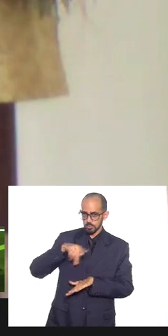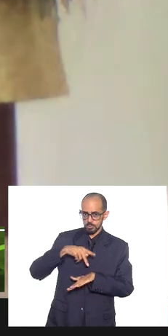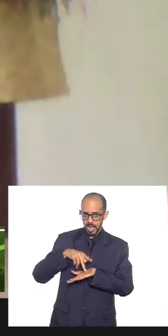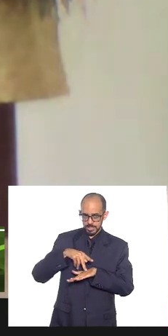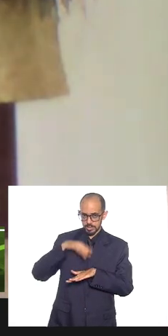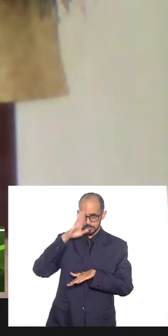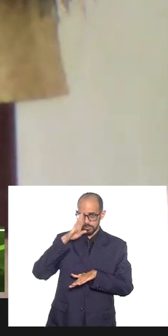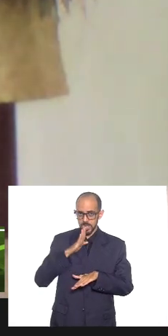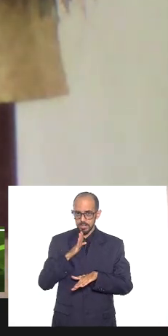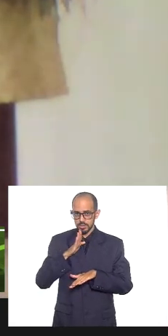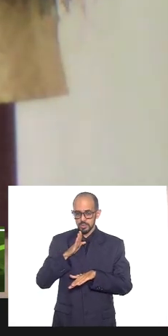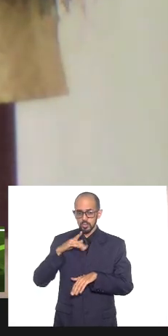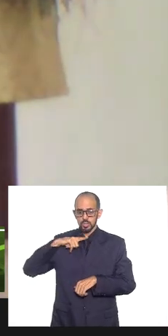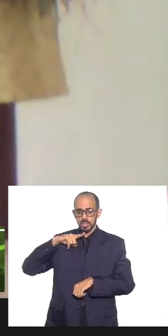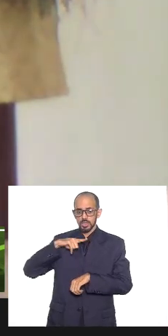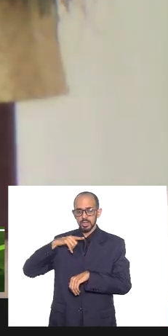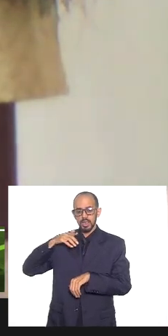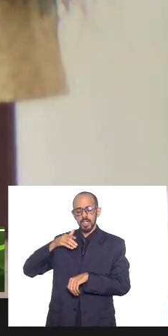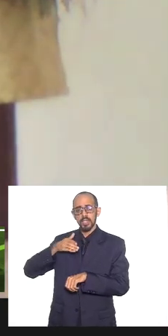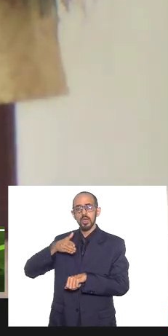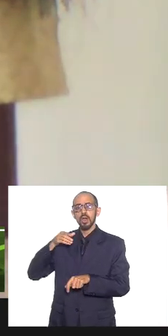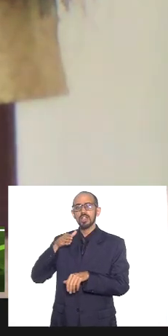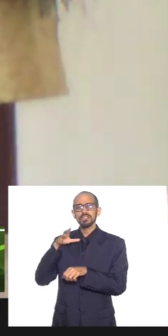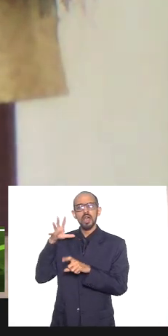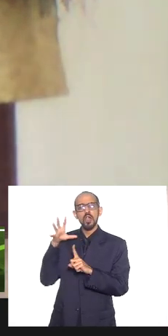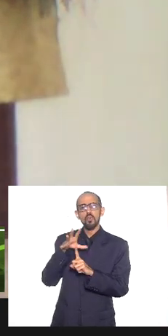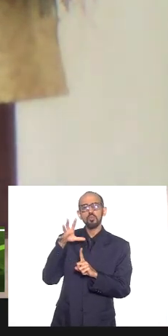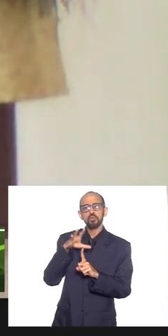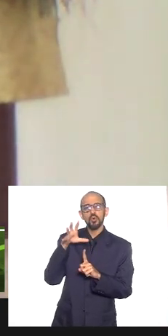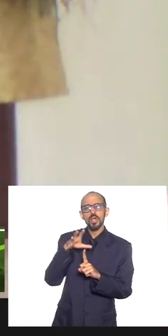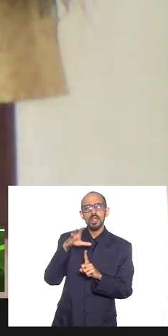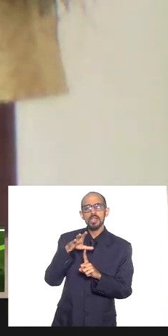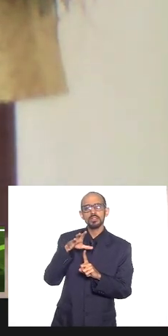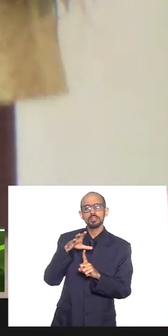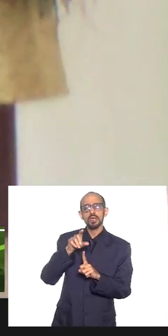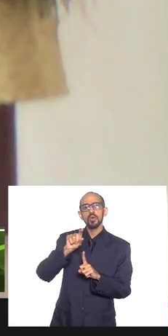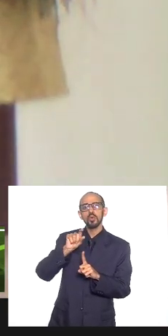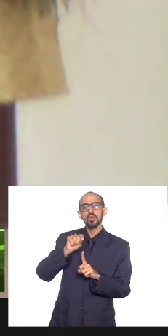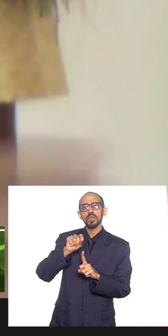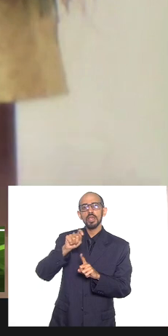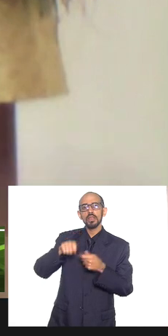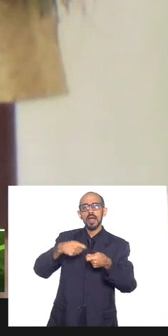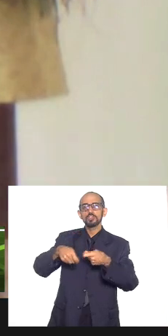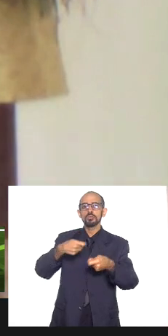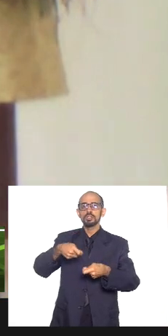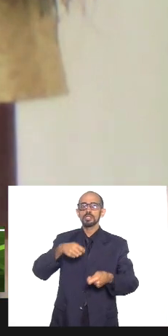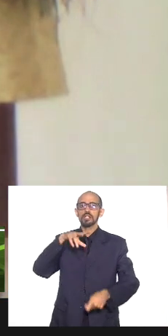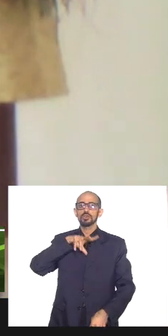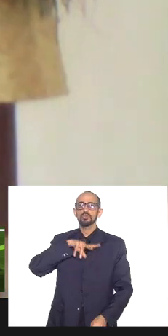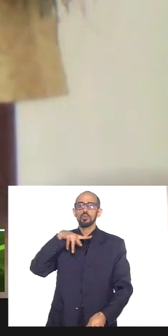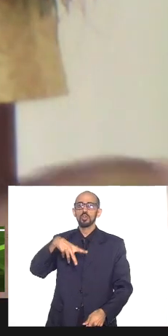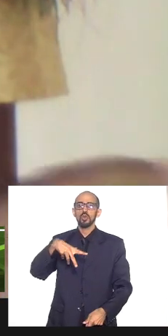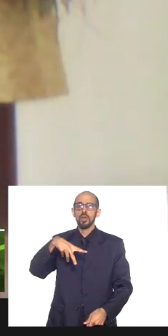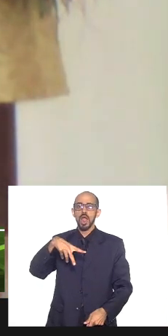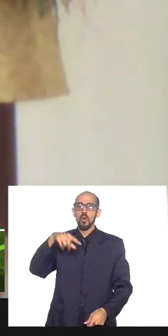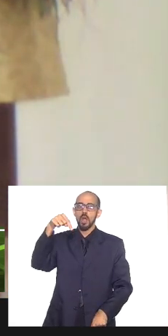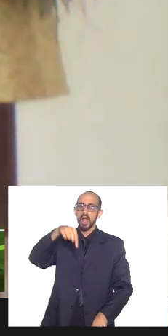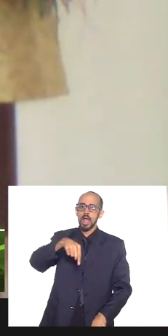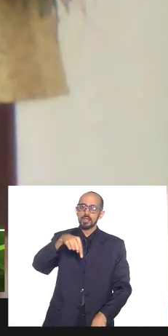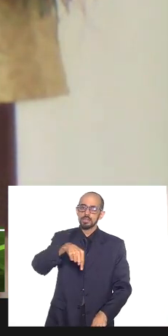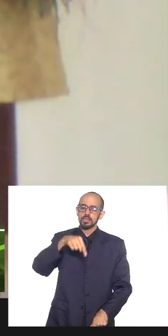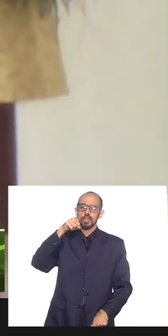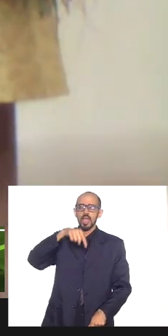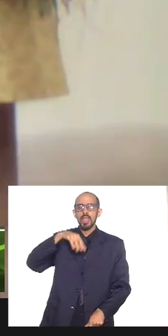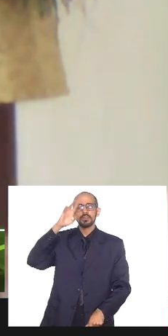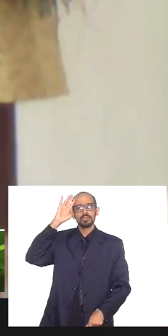permeado pela colonialidade. O que é colonialidade? é o imaginário do imaginário